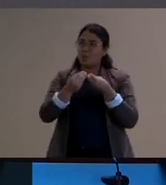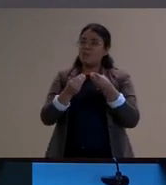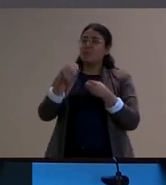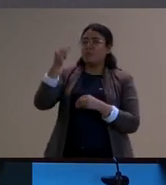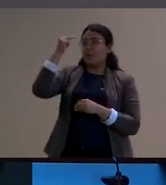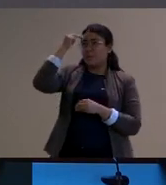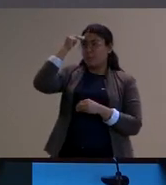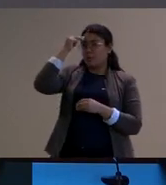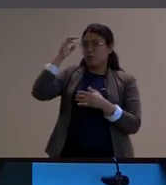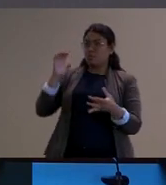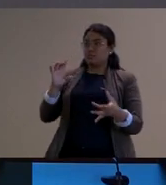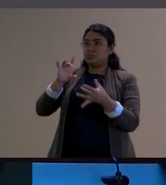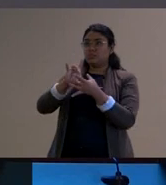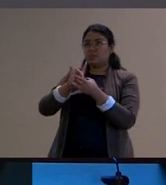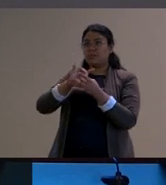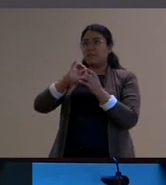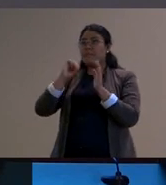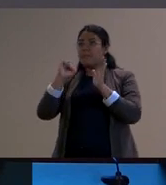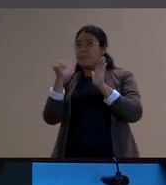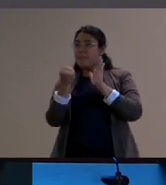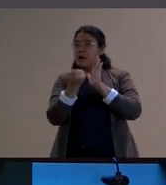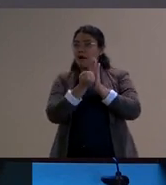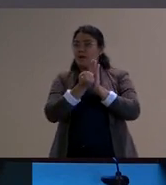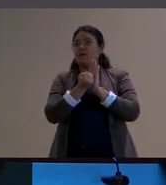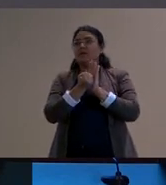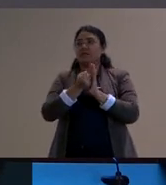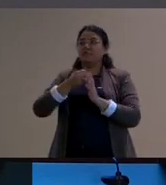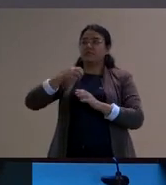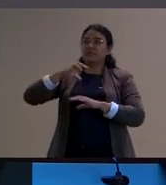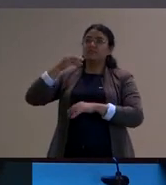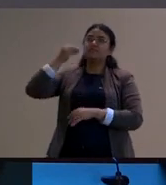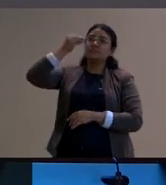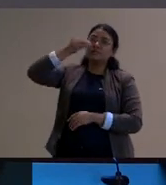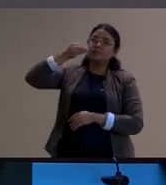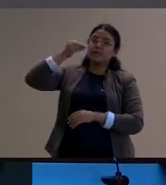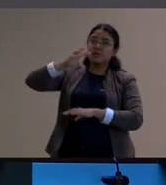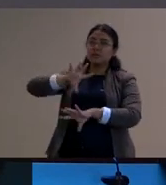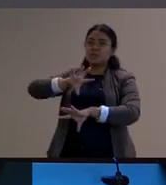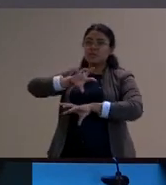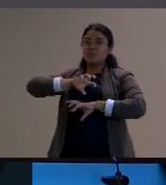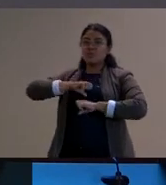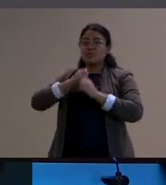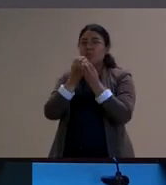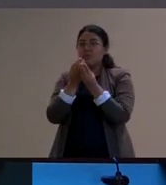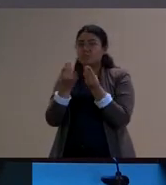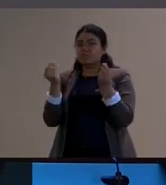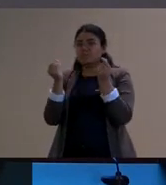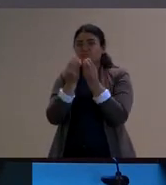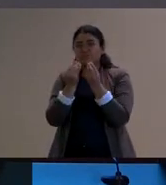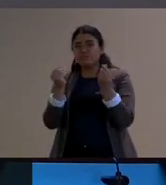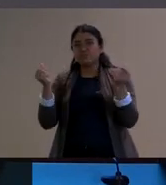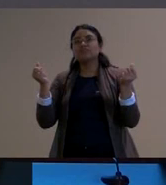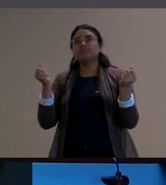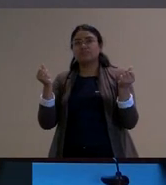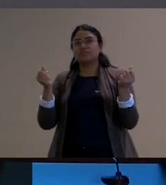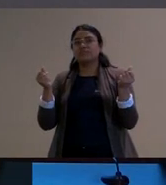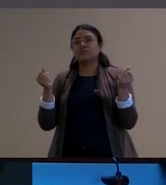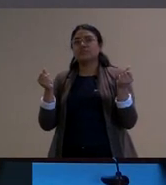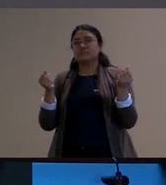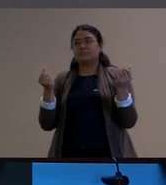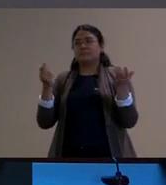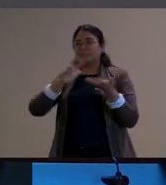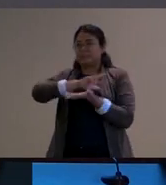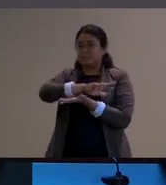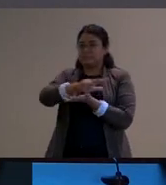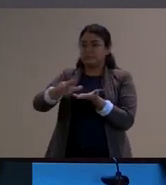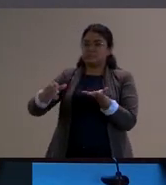muito marcadas pela experiência sensorial por isso também elas são ativadas pelos sentidos e aí tem vários